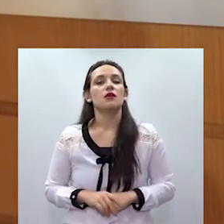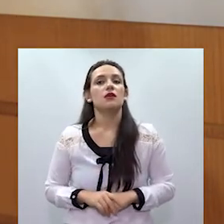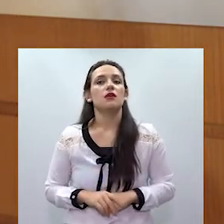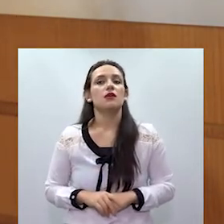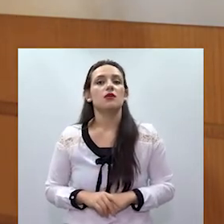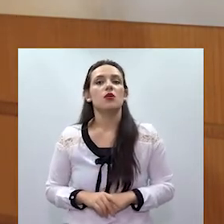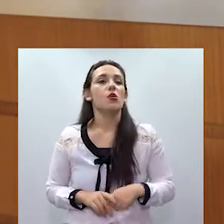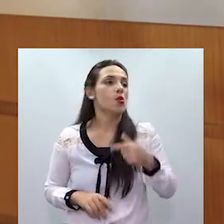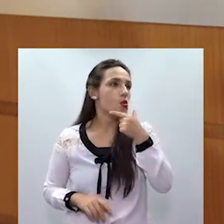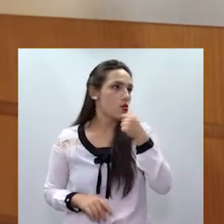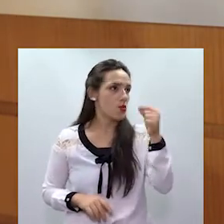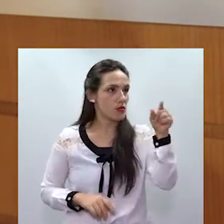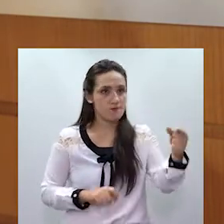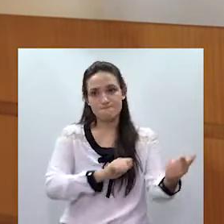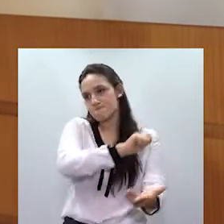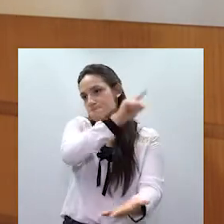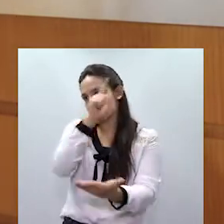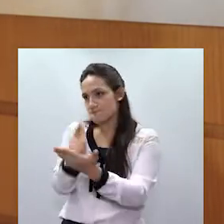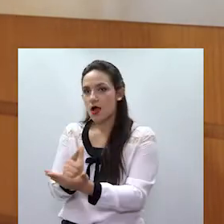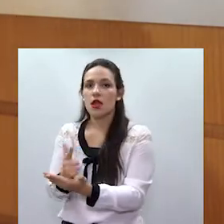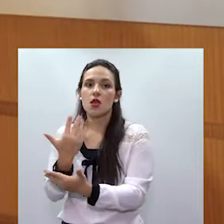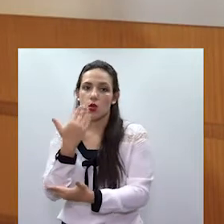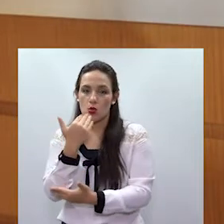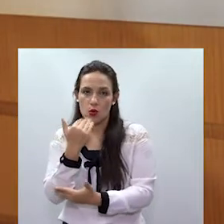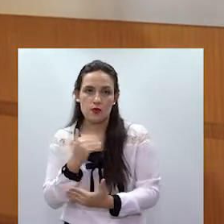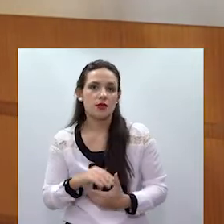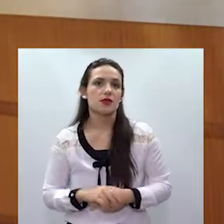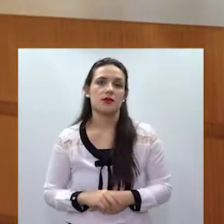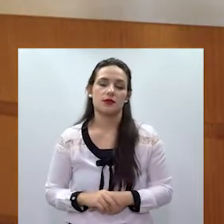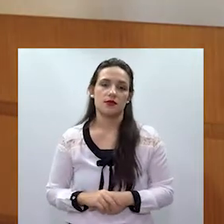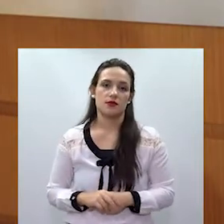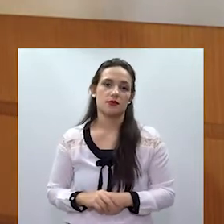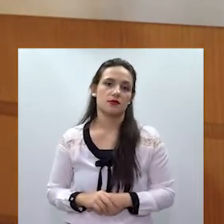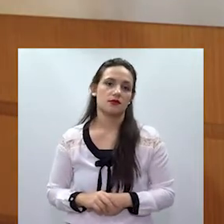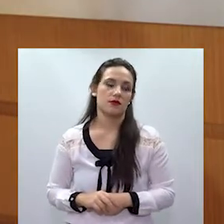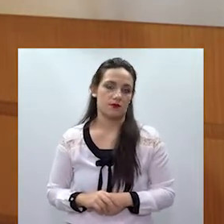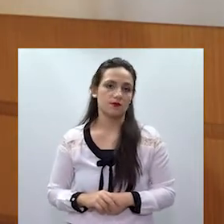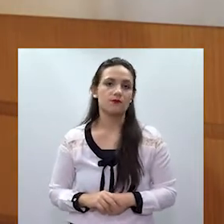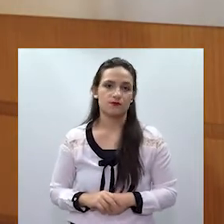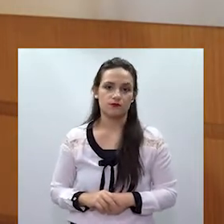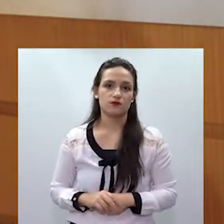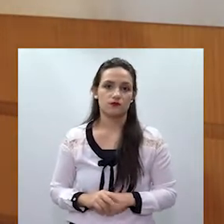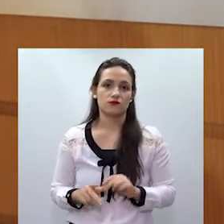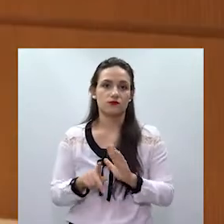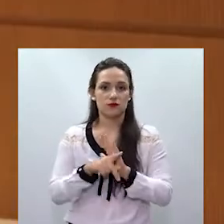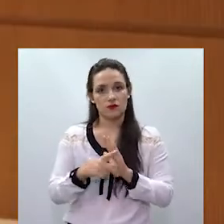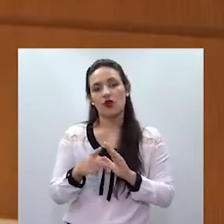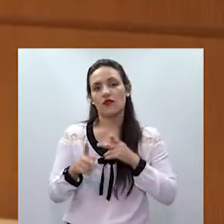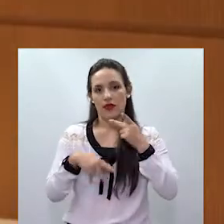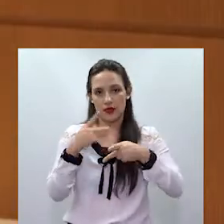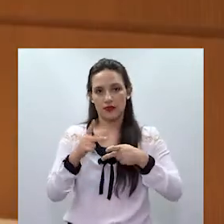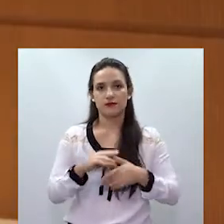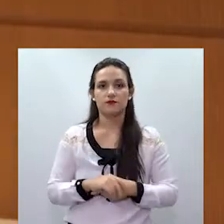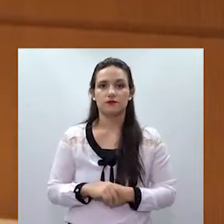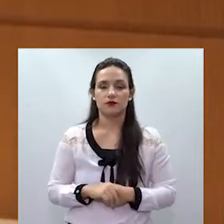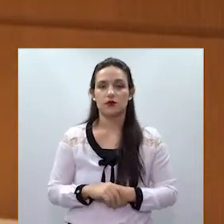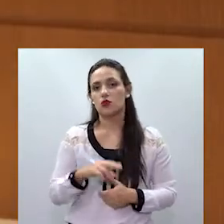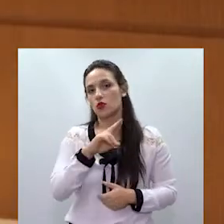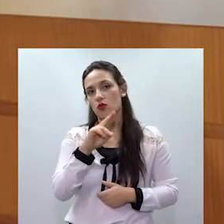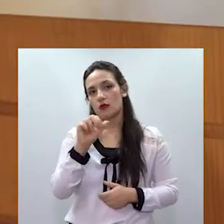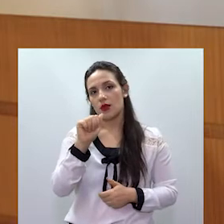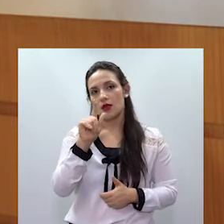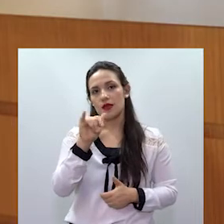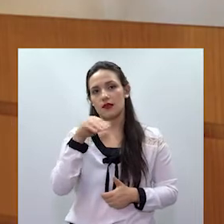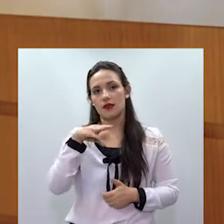já inicial, né? São alimentos provisórios que nós mencionamos no nosso juridiquês.